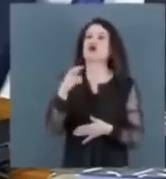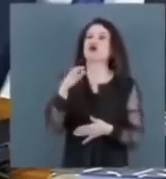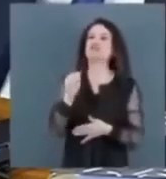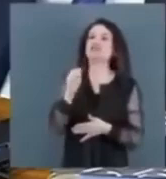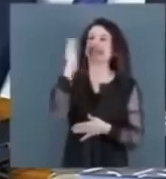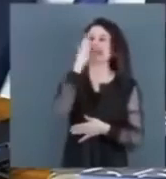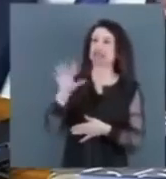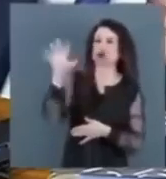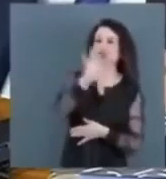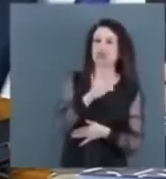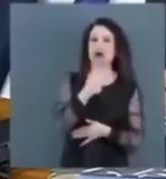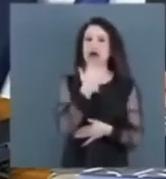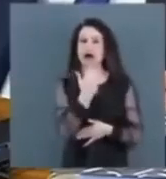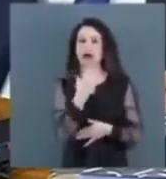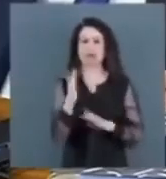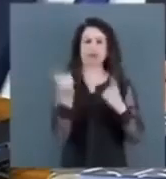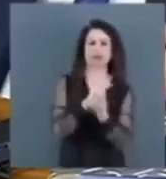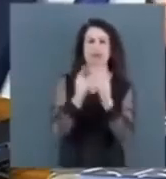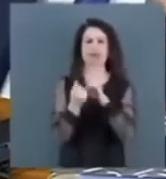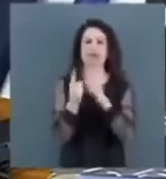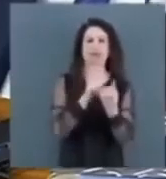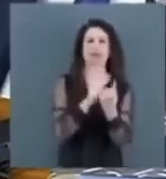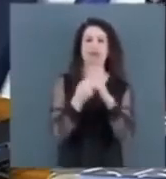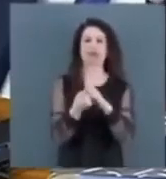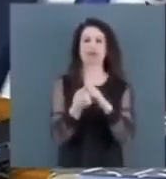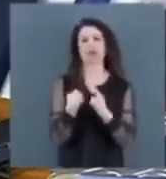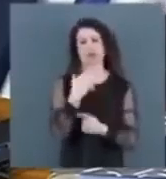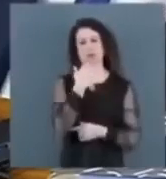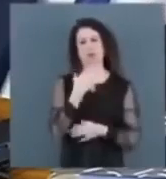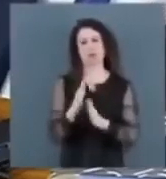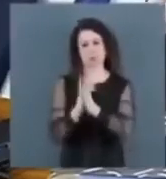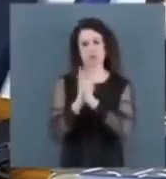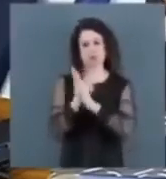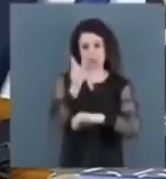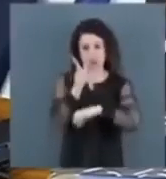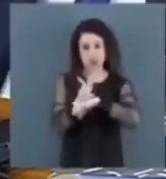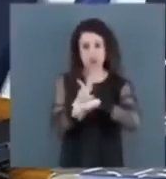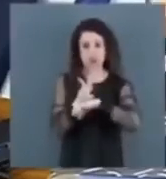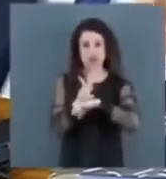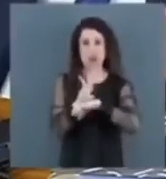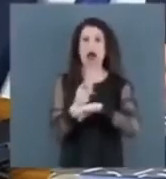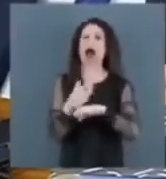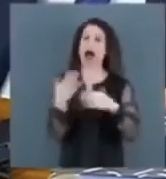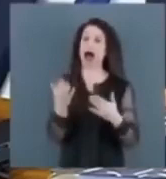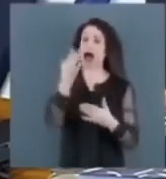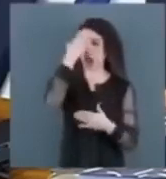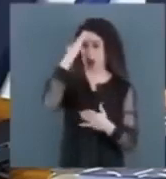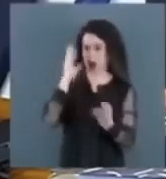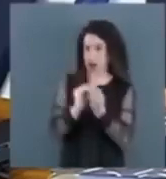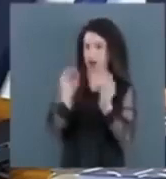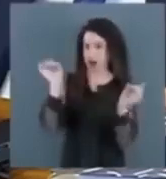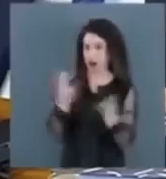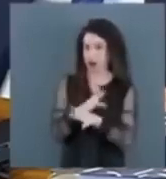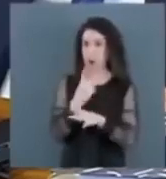etc., toda hora se contradizendo, eu queria que pudesse botar o vídeo. E aí eu quero encerrar com um minuto.